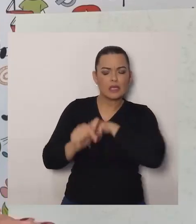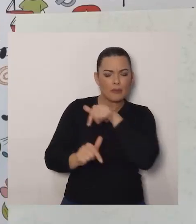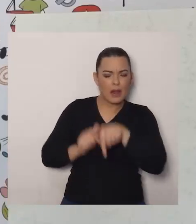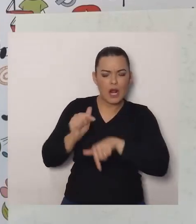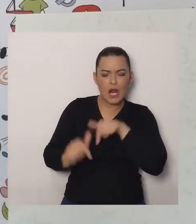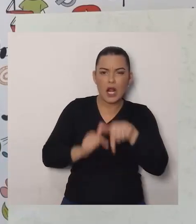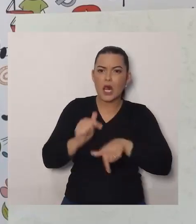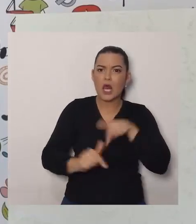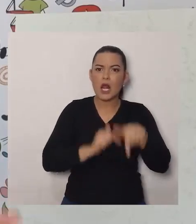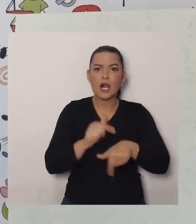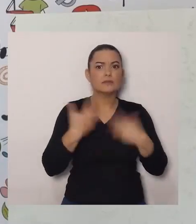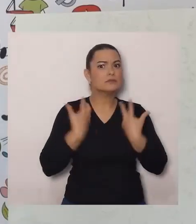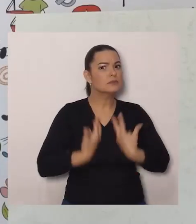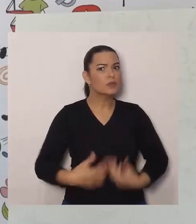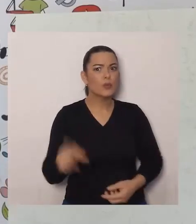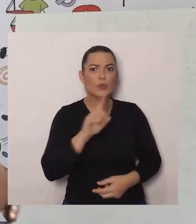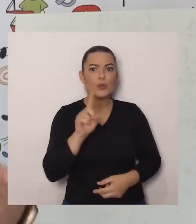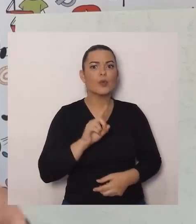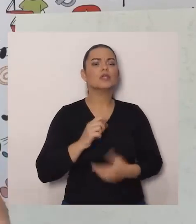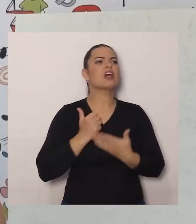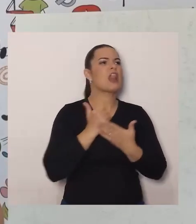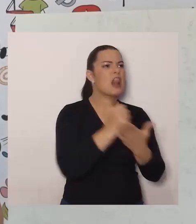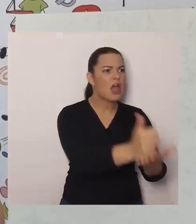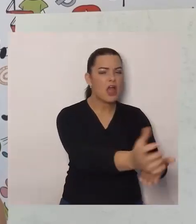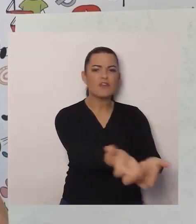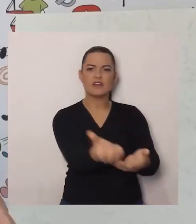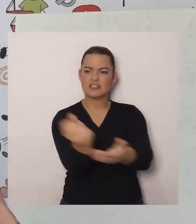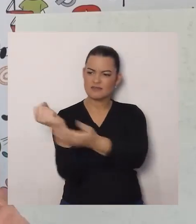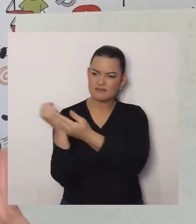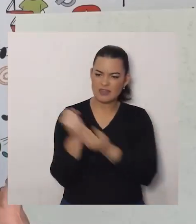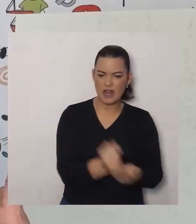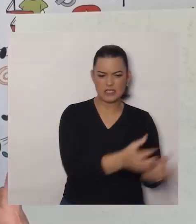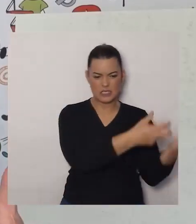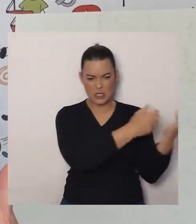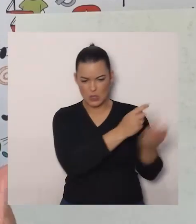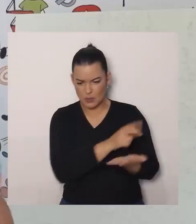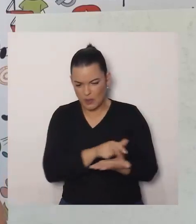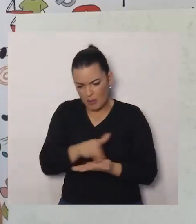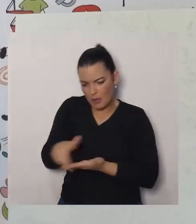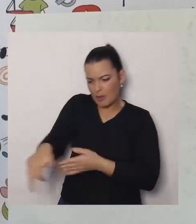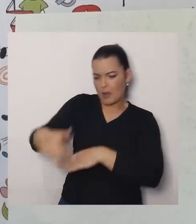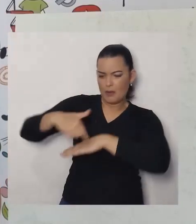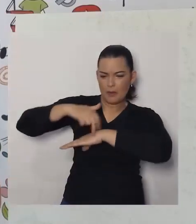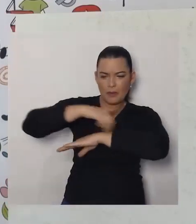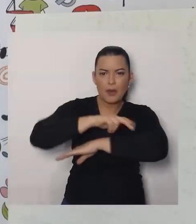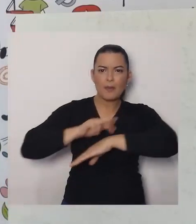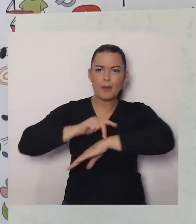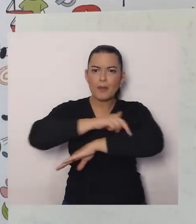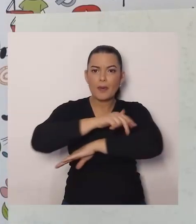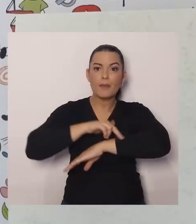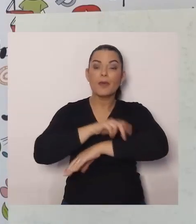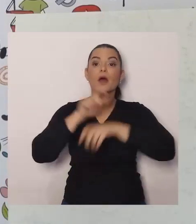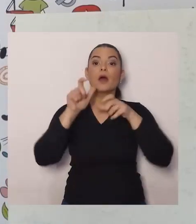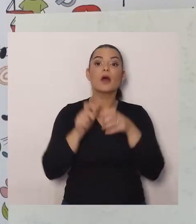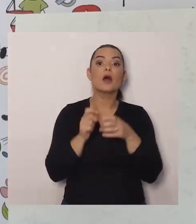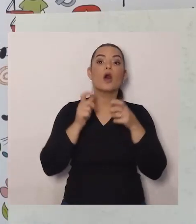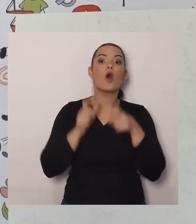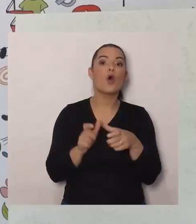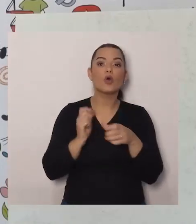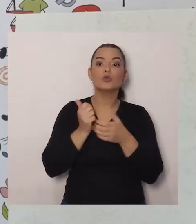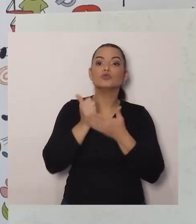lá, E pra cá, Pra lá, E pra cá, Carregando, Tudo que vocês, Podem imaginar, Para dentro, Do seu,